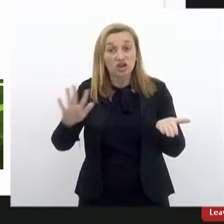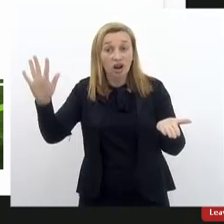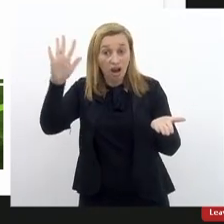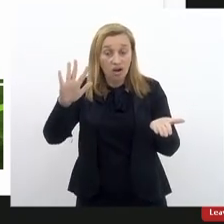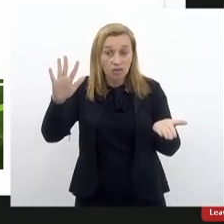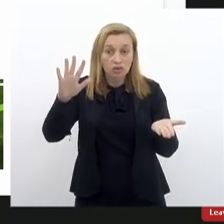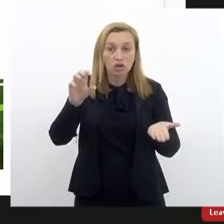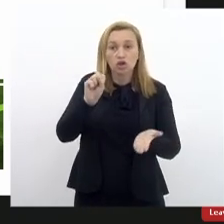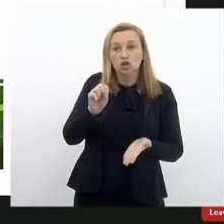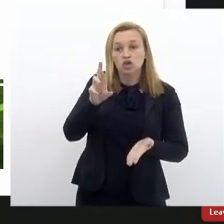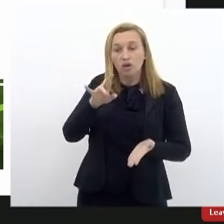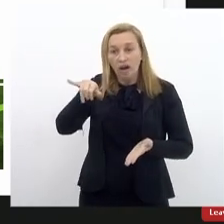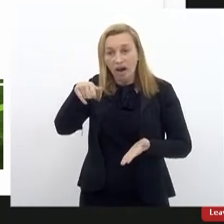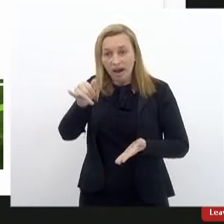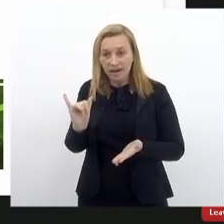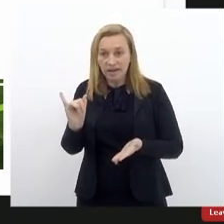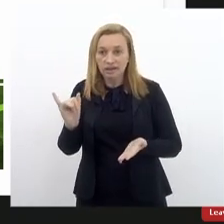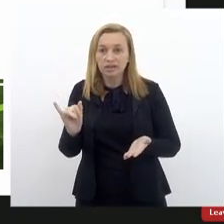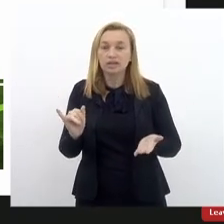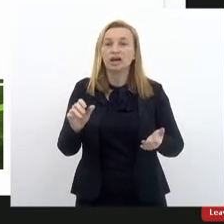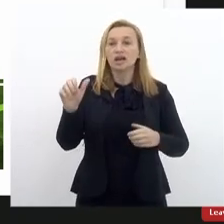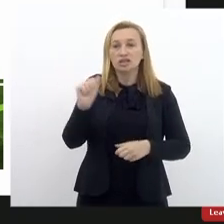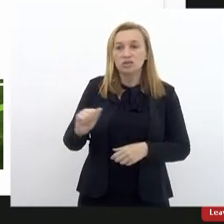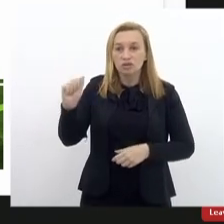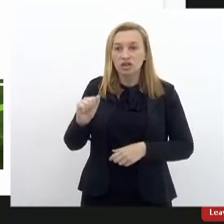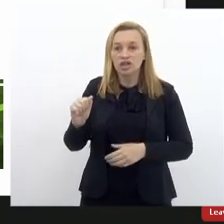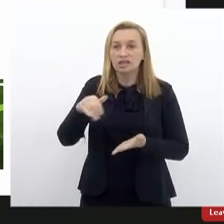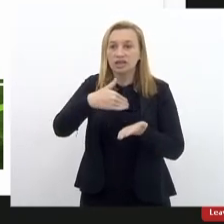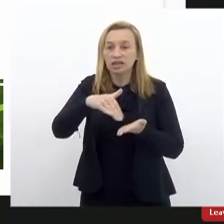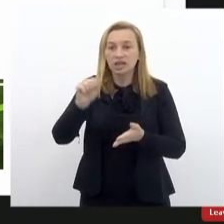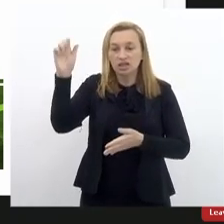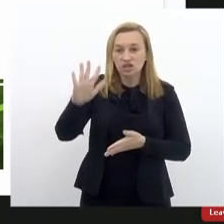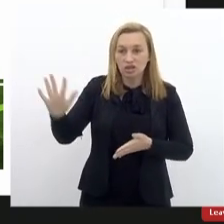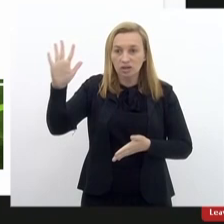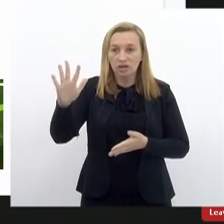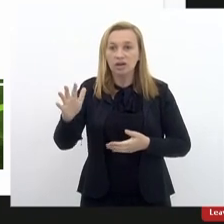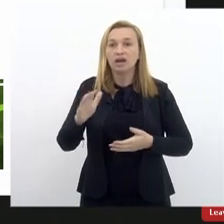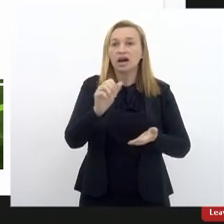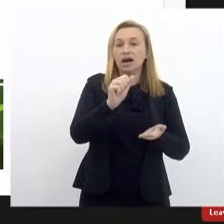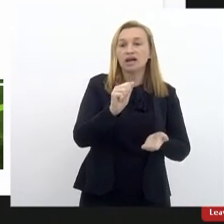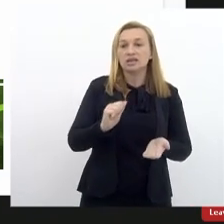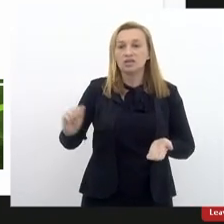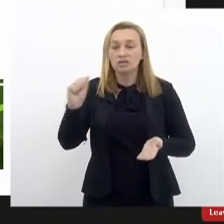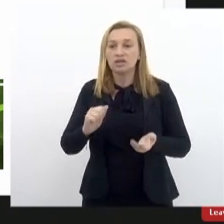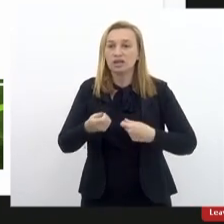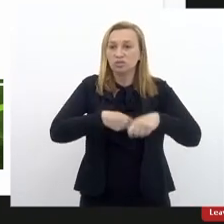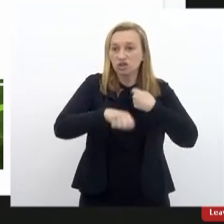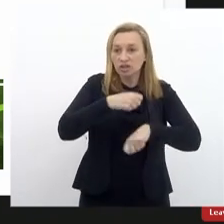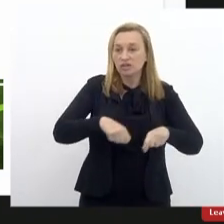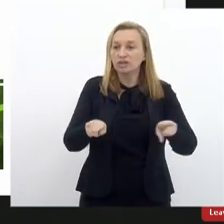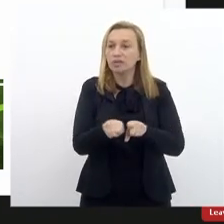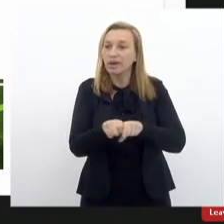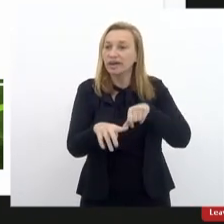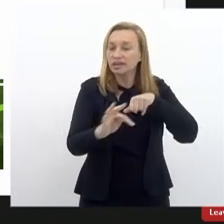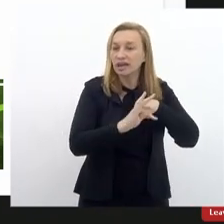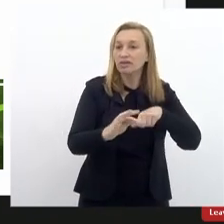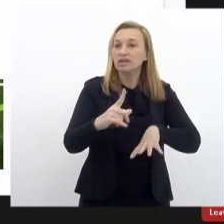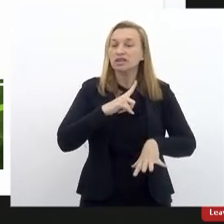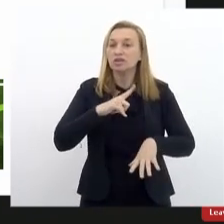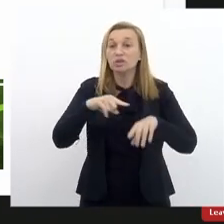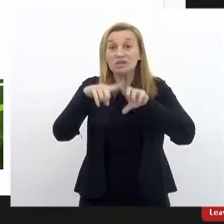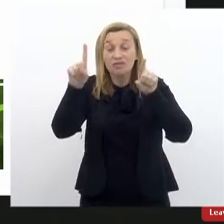Soraya, assessoria da Secretaria-Geral, assessoria administrativa e assessoria técnica. Nós temos servidores